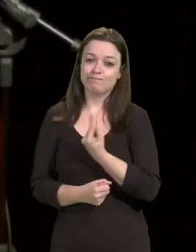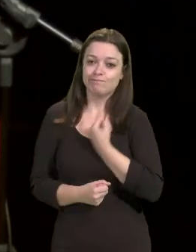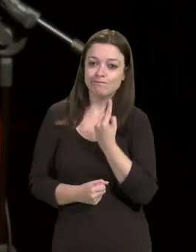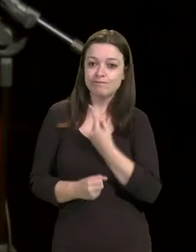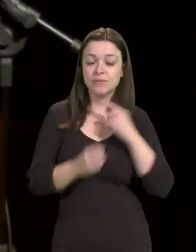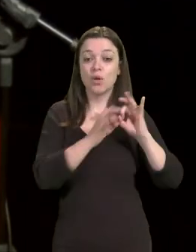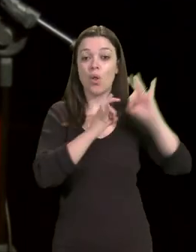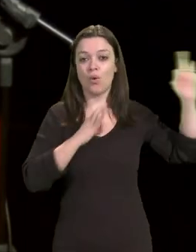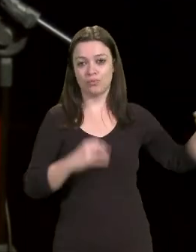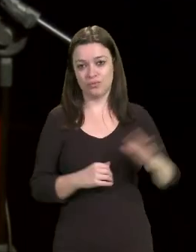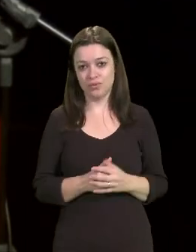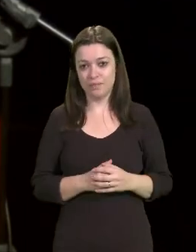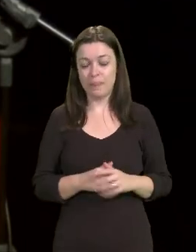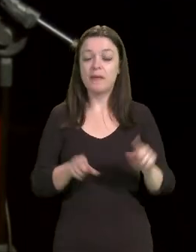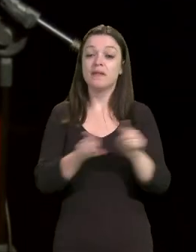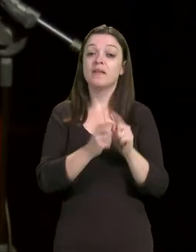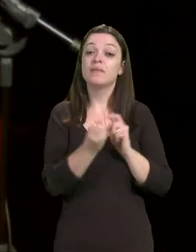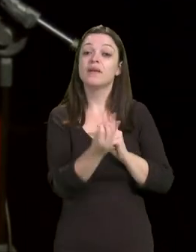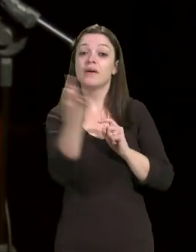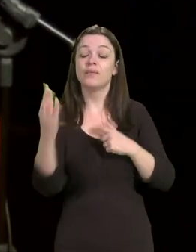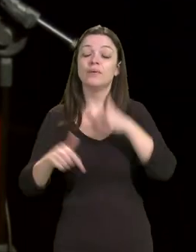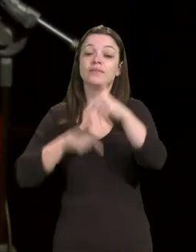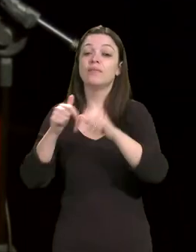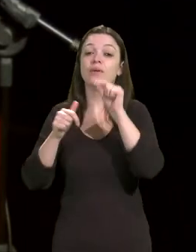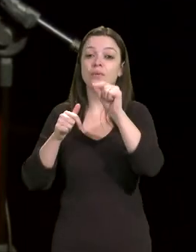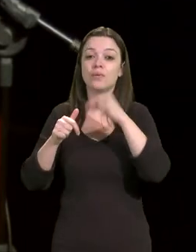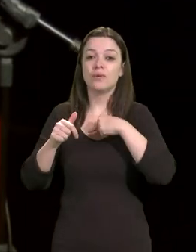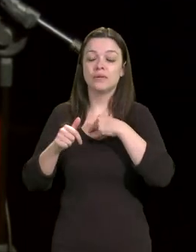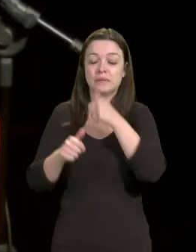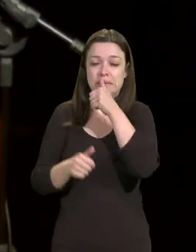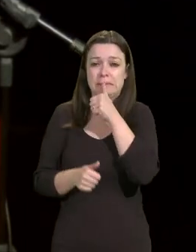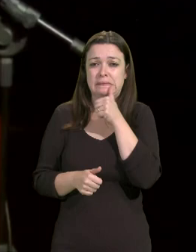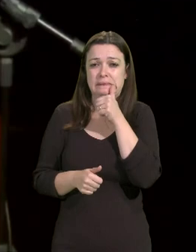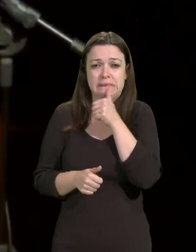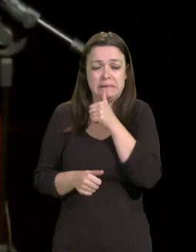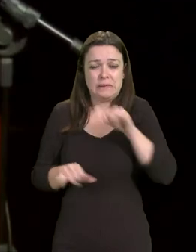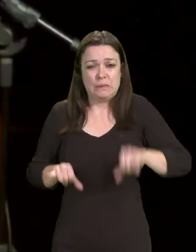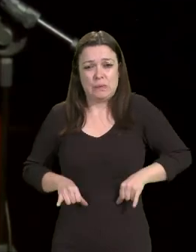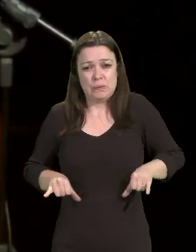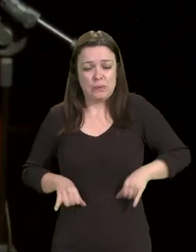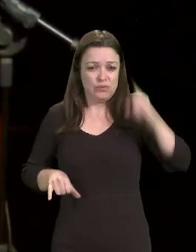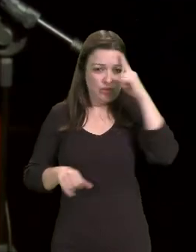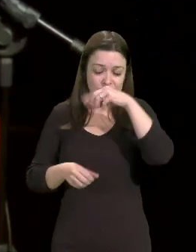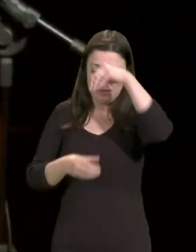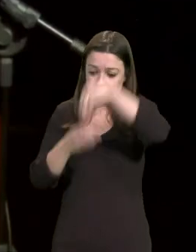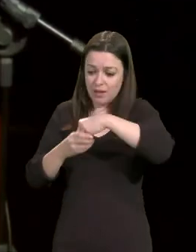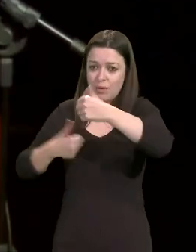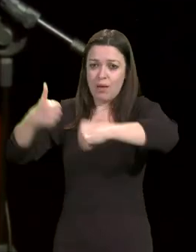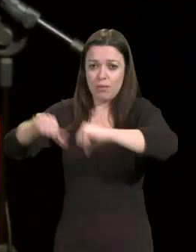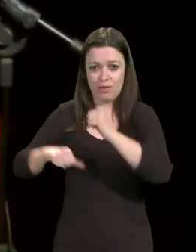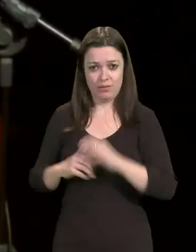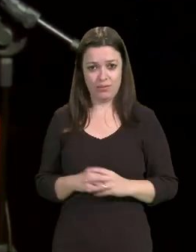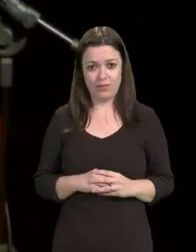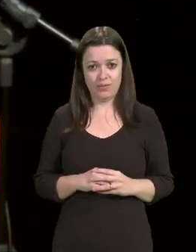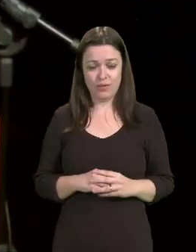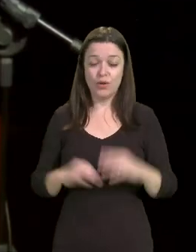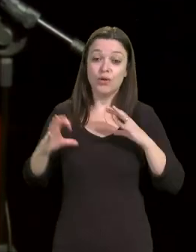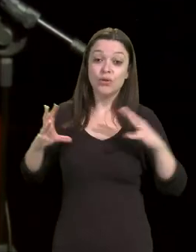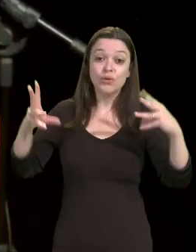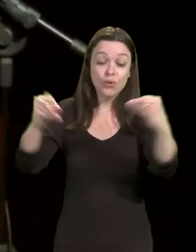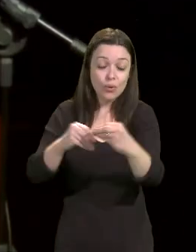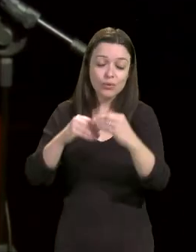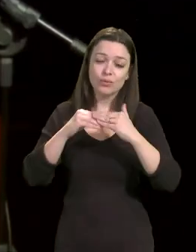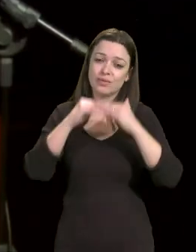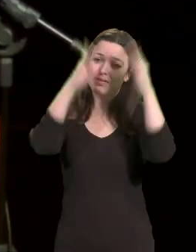em situações deploráveis dentro dos seus laboratórios, convido a todos que não